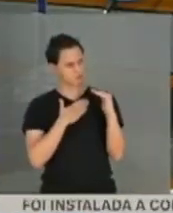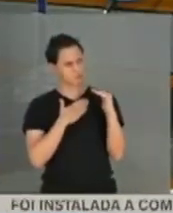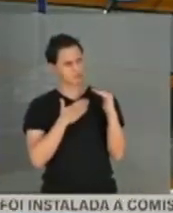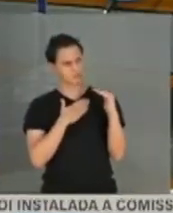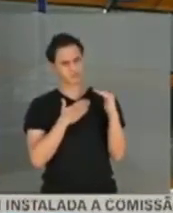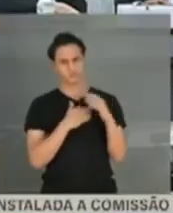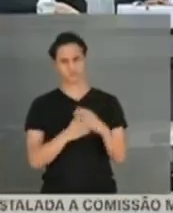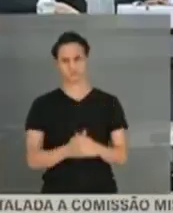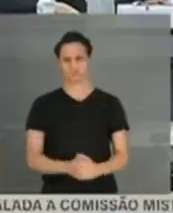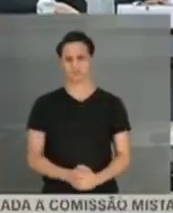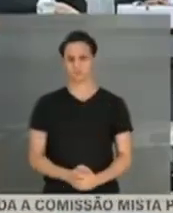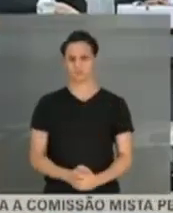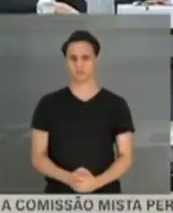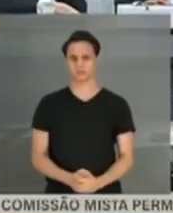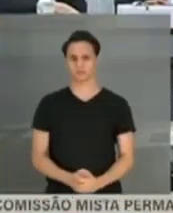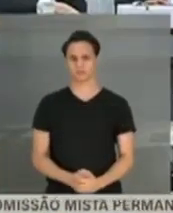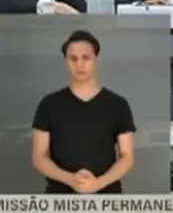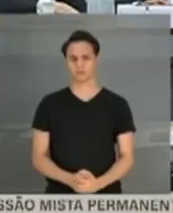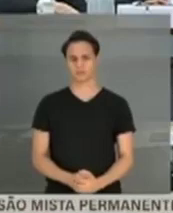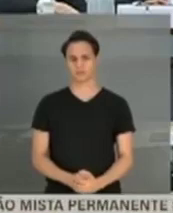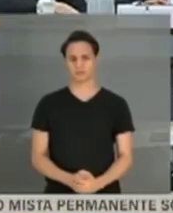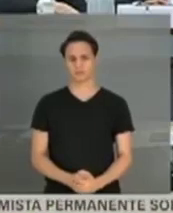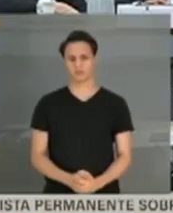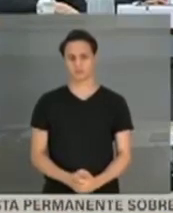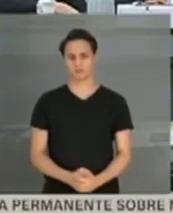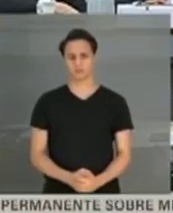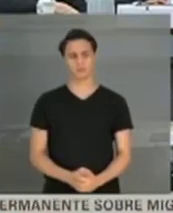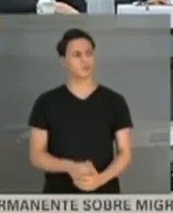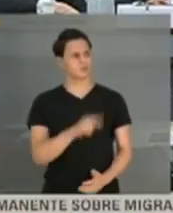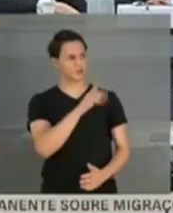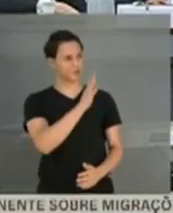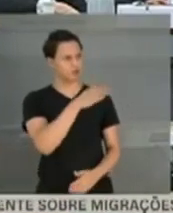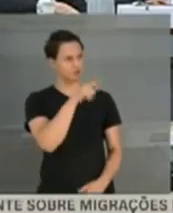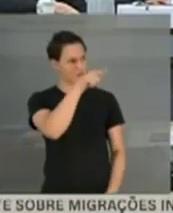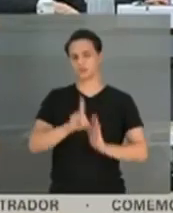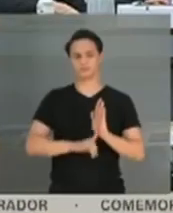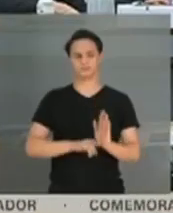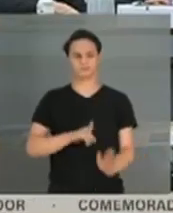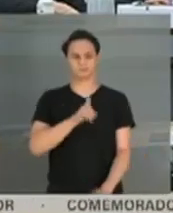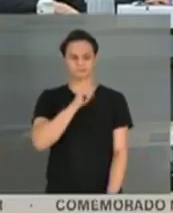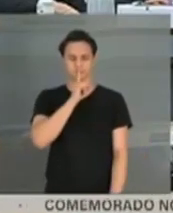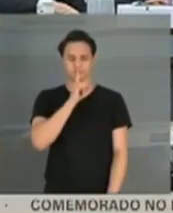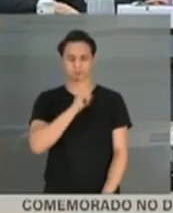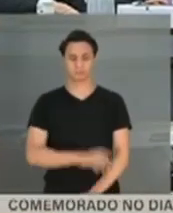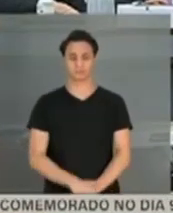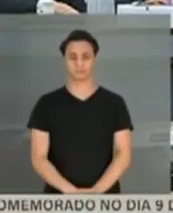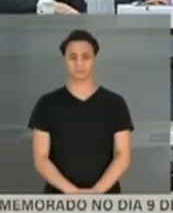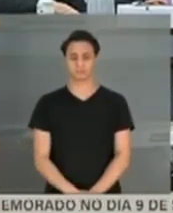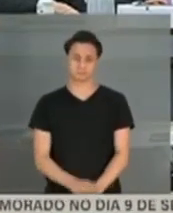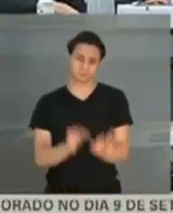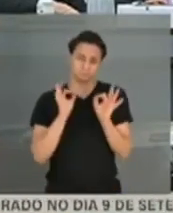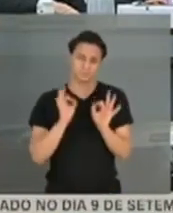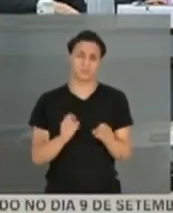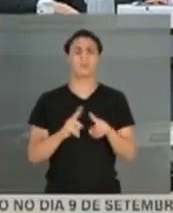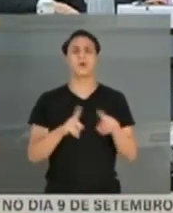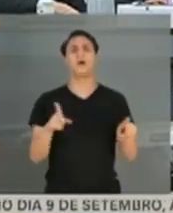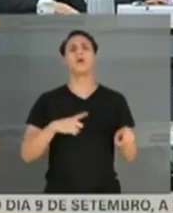Senador, eu vou permanecer... O já morou em Macapá, capital do estado do Amapá? Eu vou permanecer em silêncio. Perfeitamente, mas em